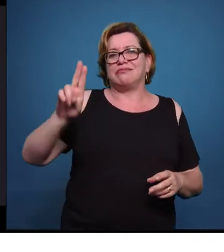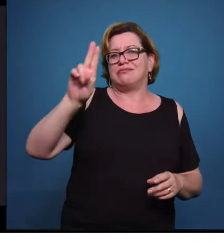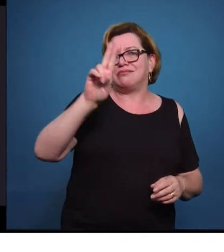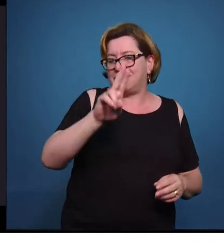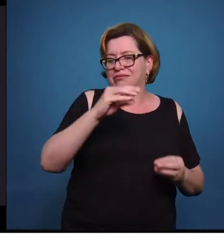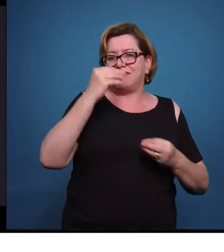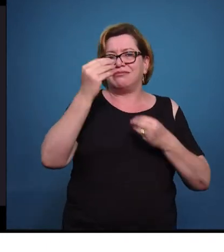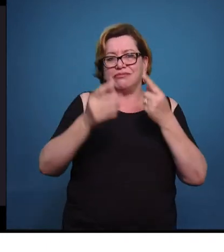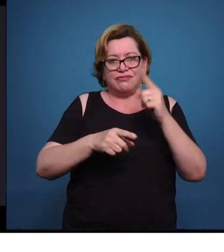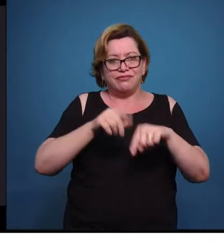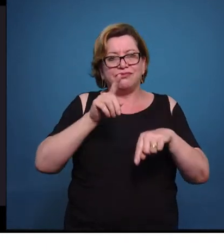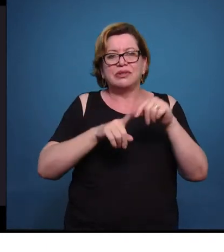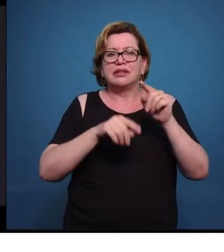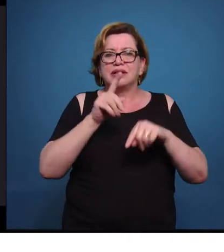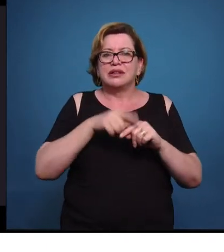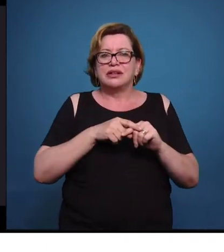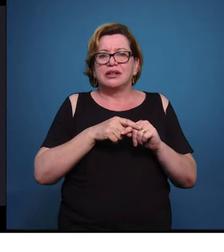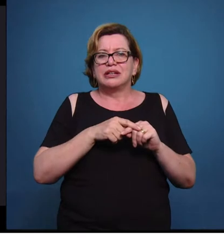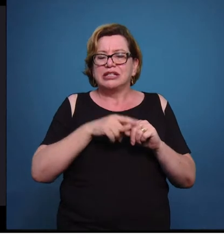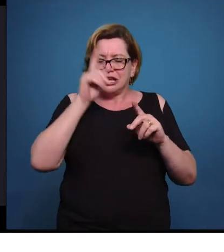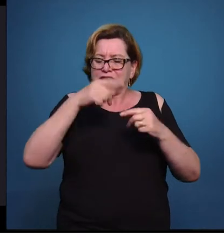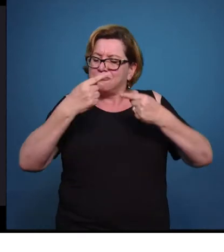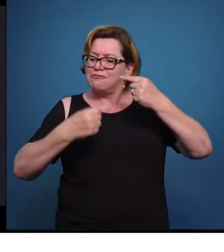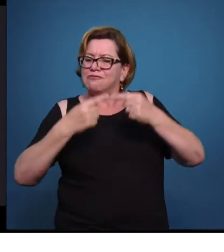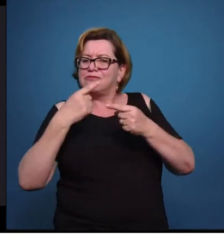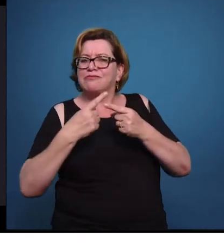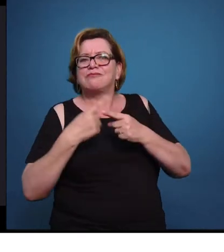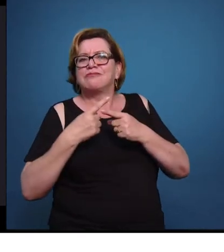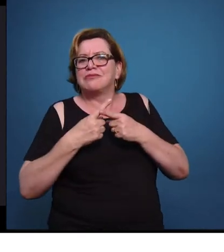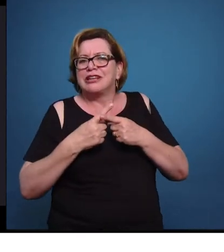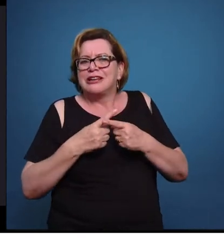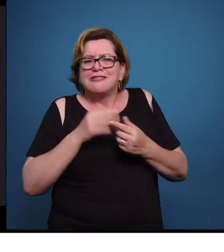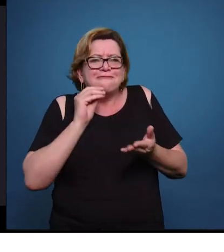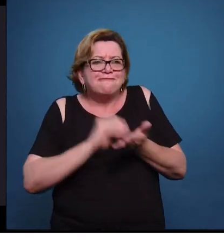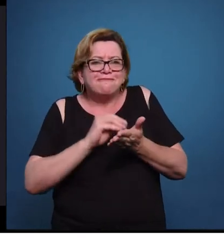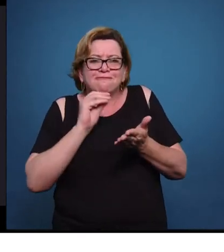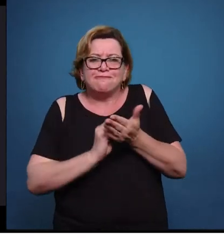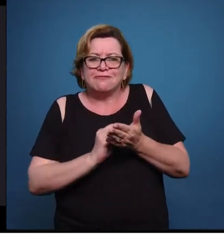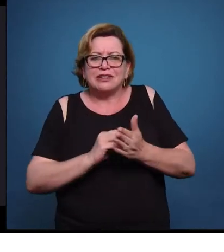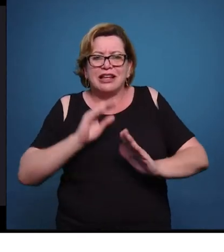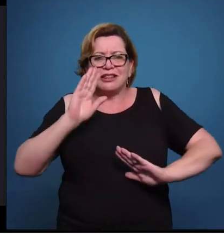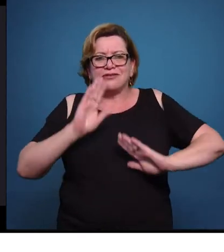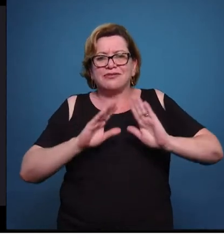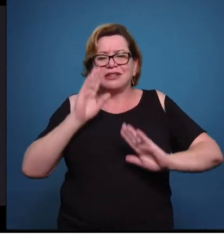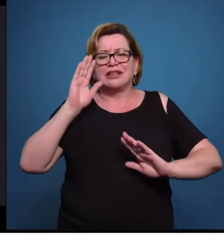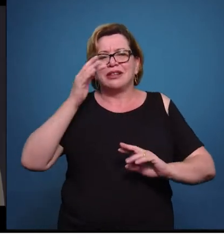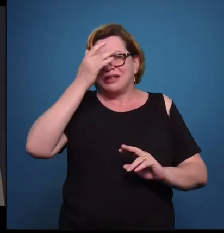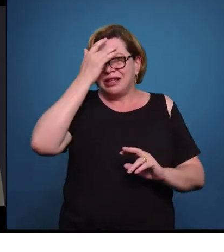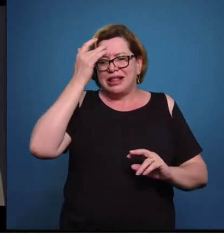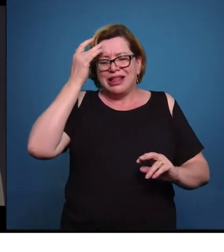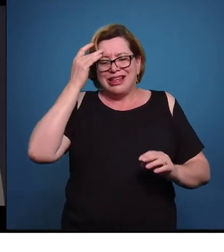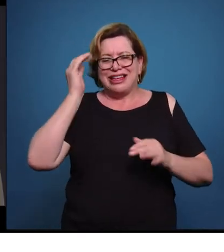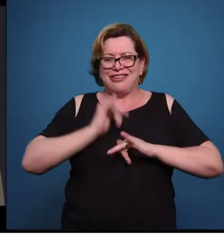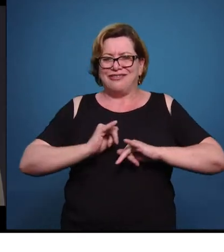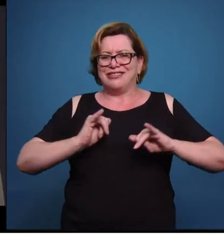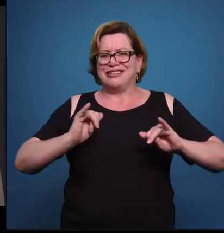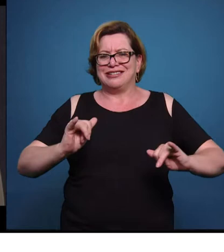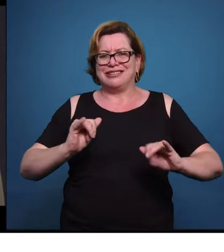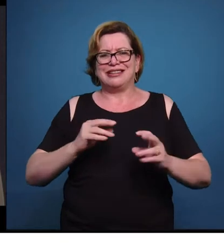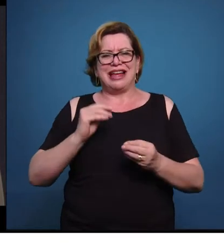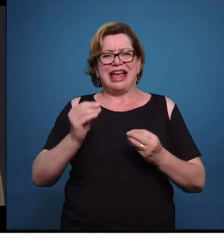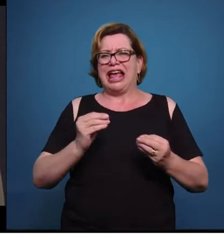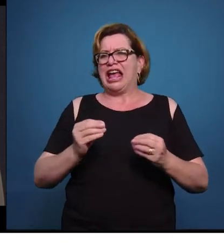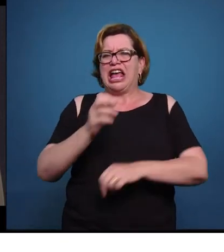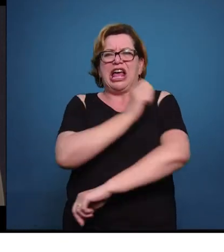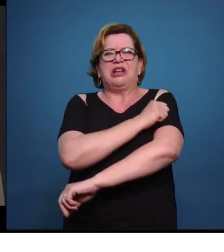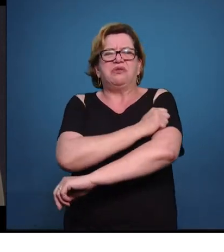retoma essa discussão porque ela sente falta disso. Embora, aparentemente, alguns teóricos dizem que o estudante está muito